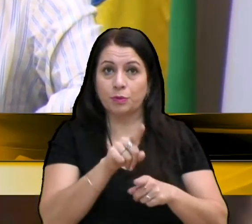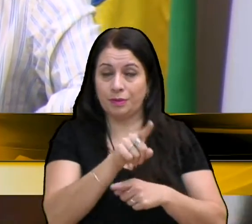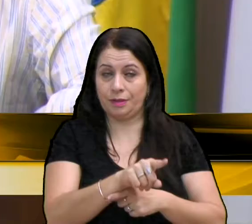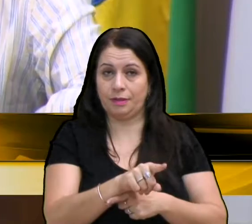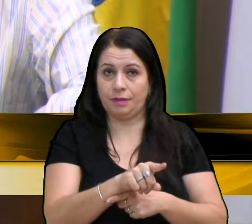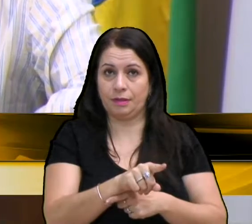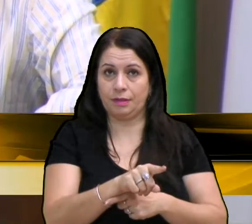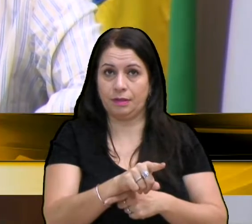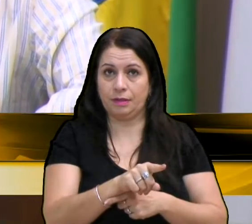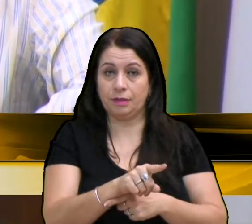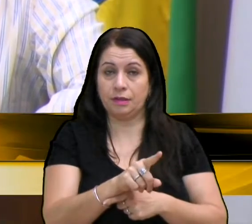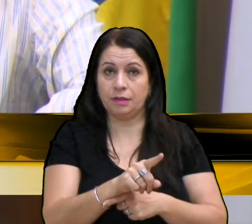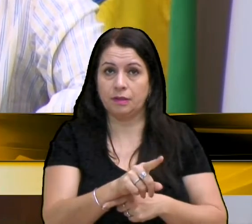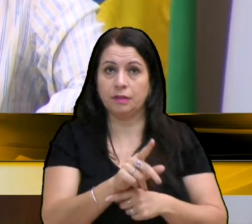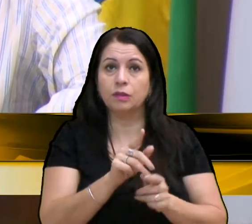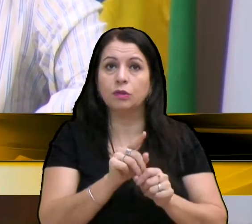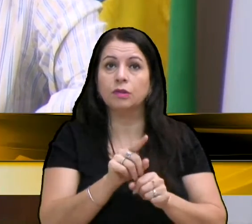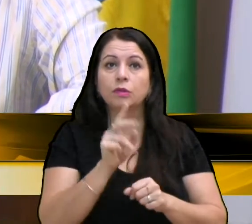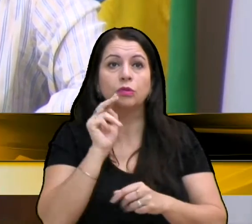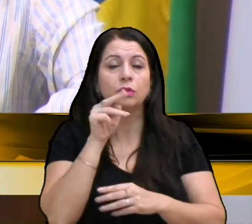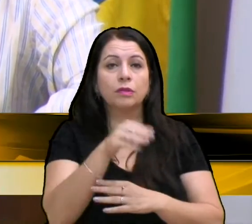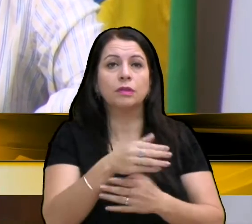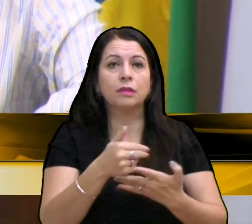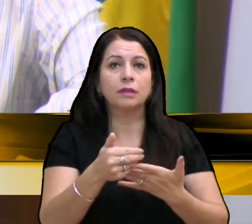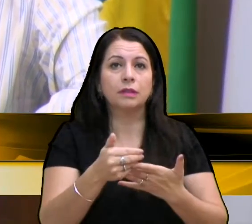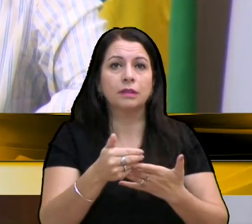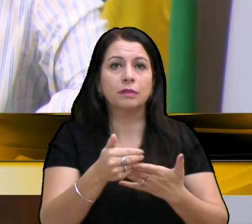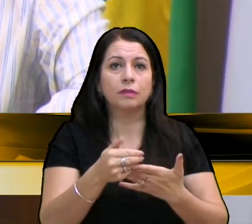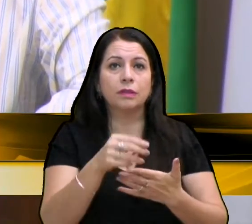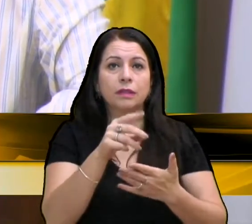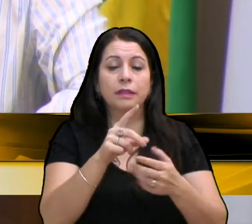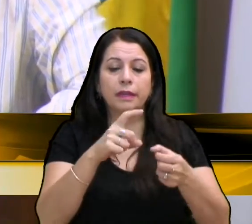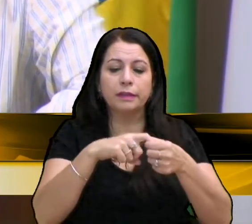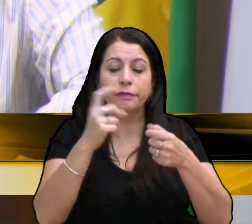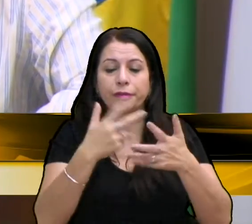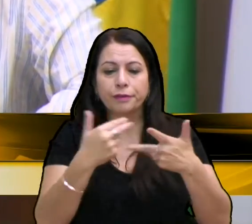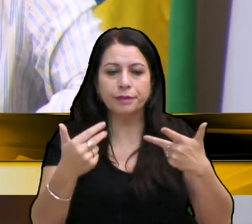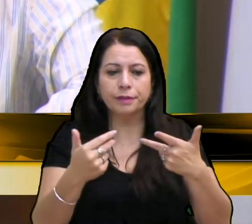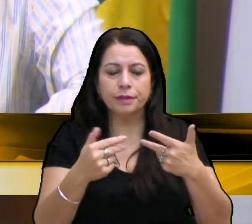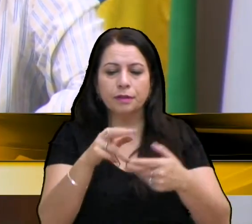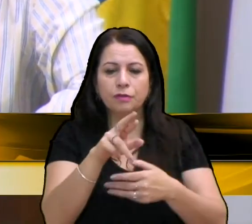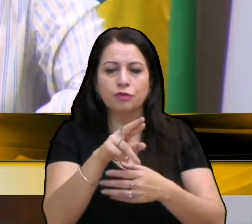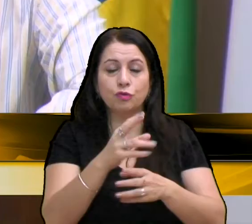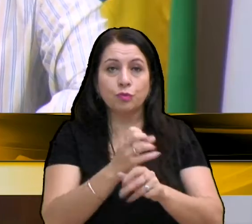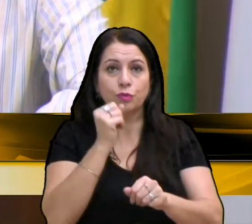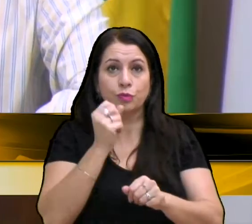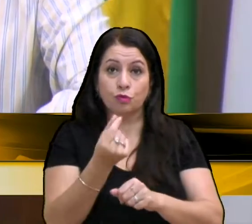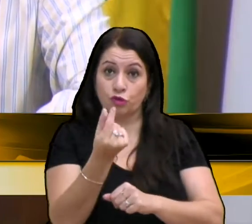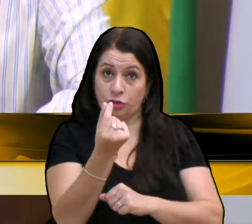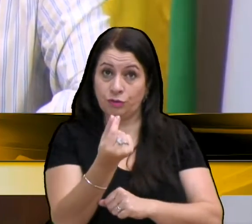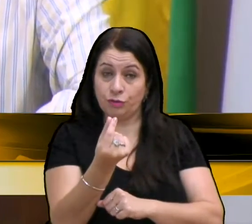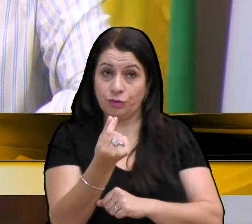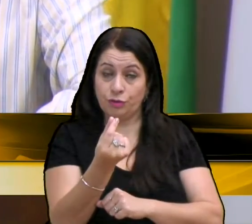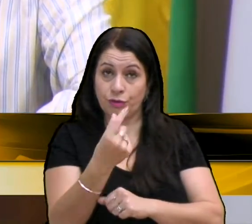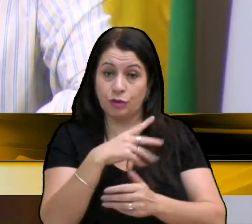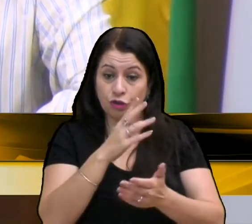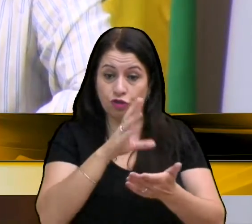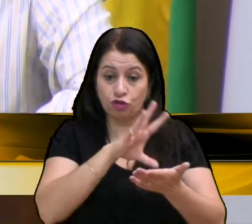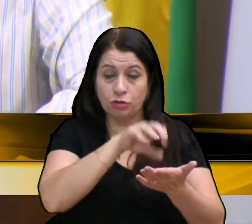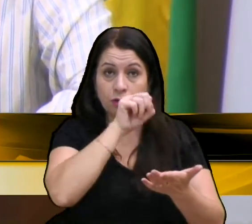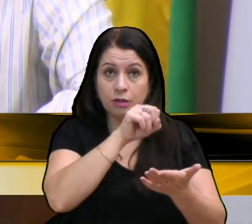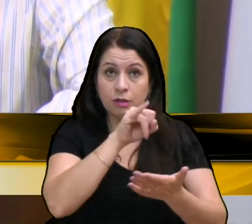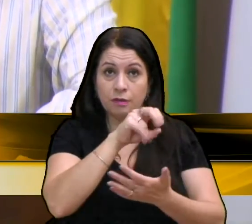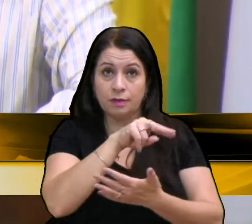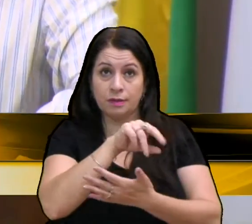Só de DRU, ou seja, das desvinculações de receitas da União, ou seja, do dinheiro que é retirado da